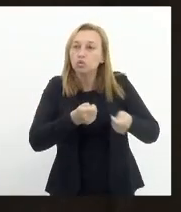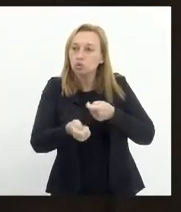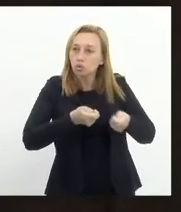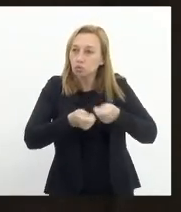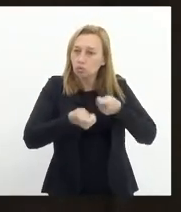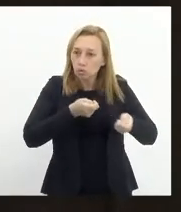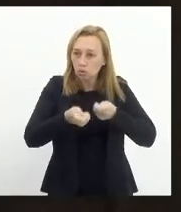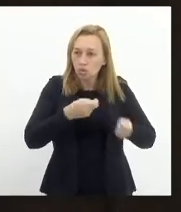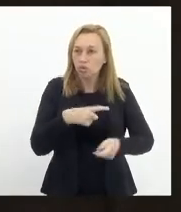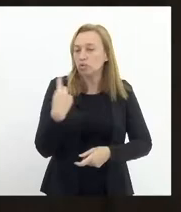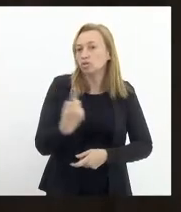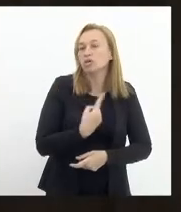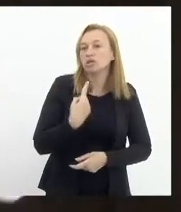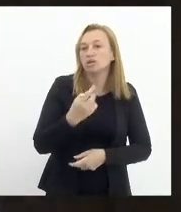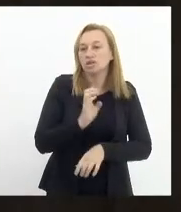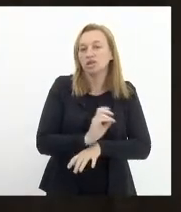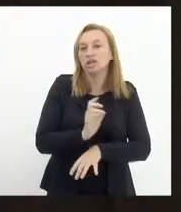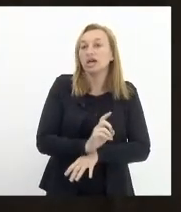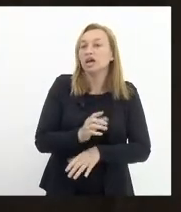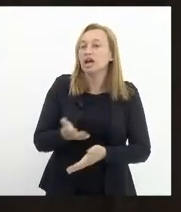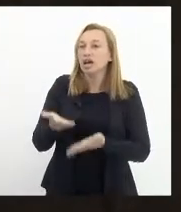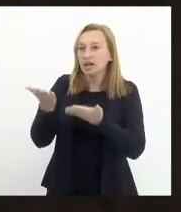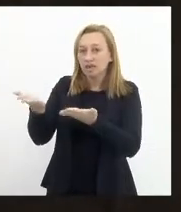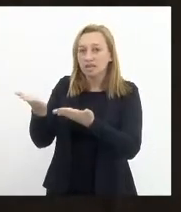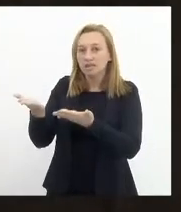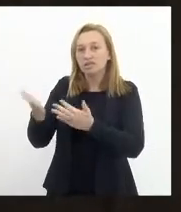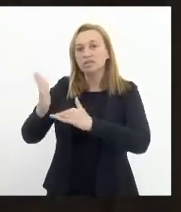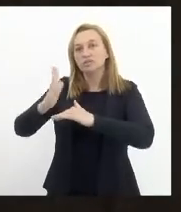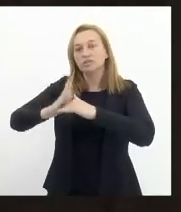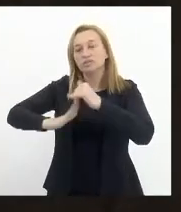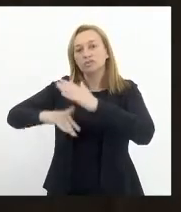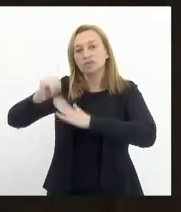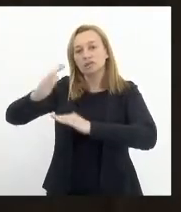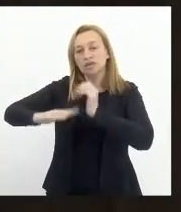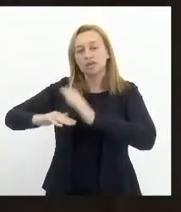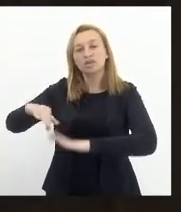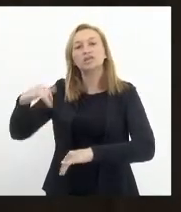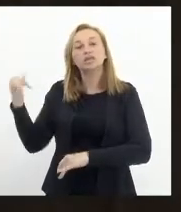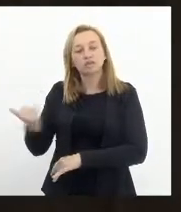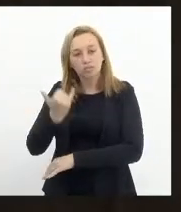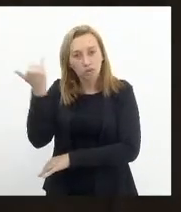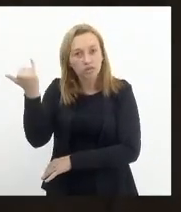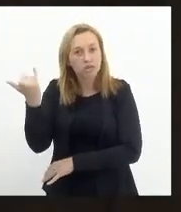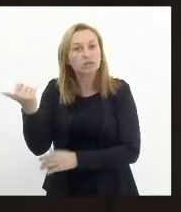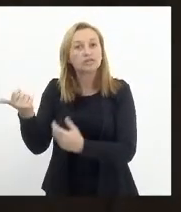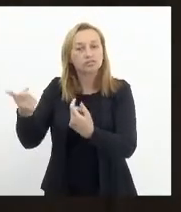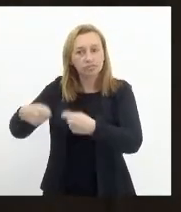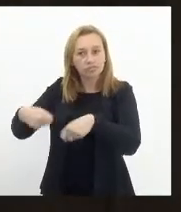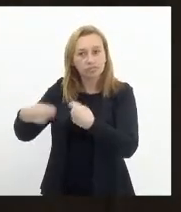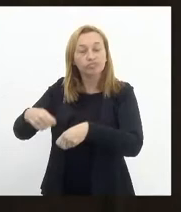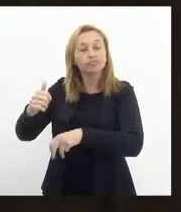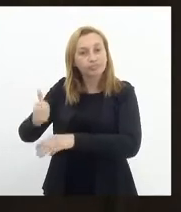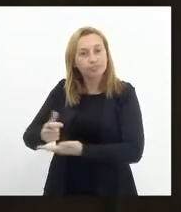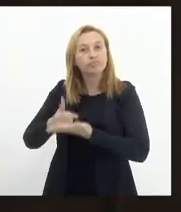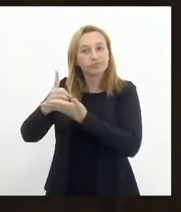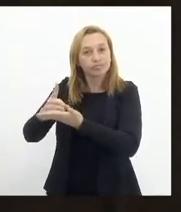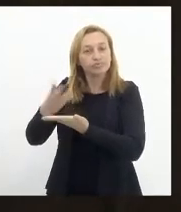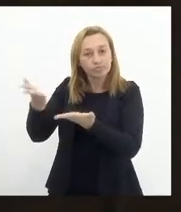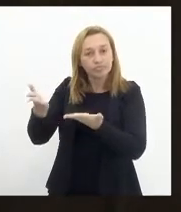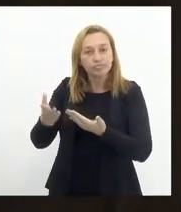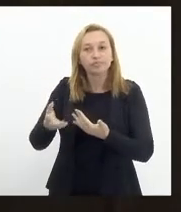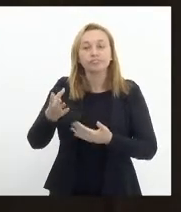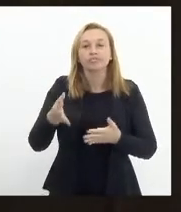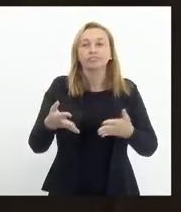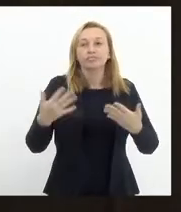do nosso Estado. Então, a essa função tão necessária, tão importante e digna, a intenção de